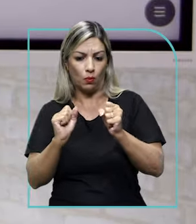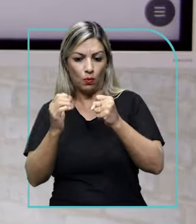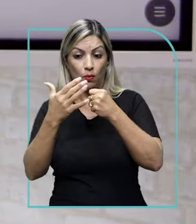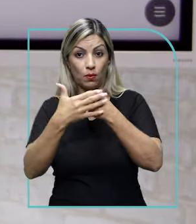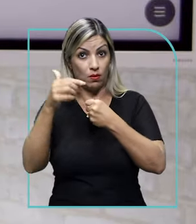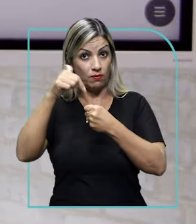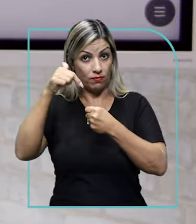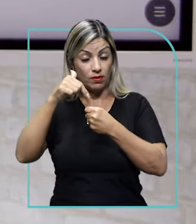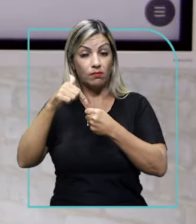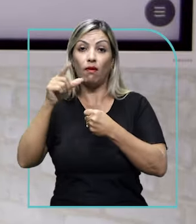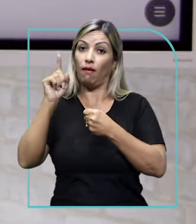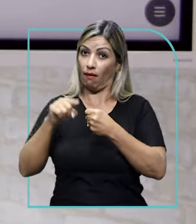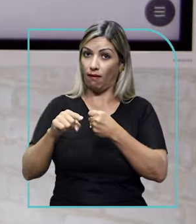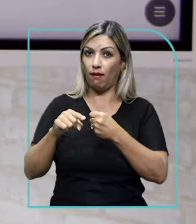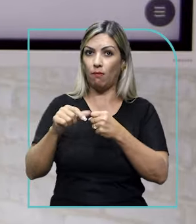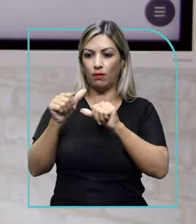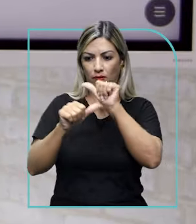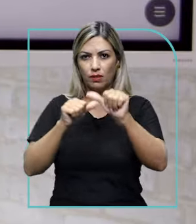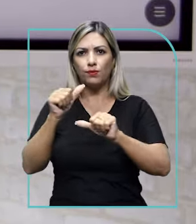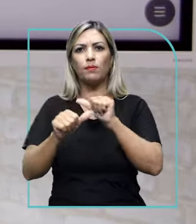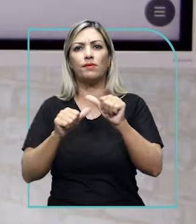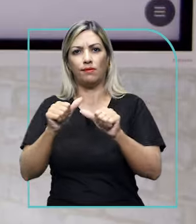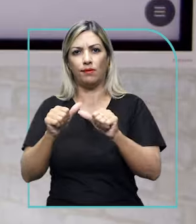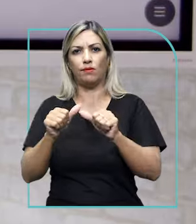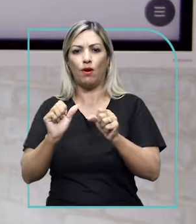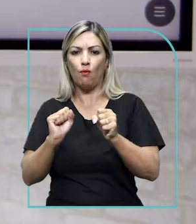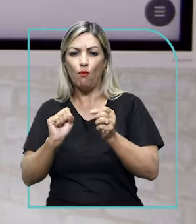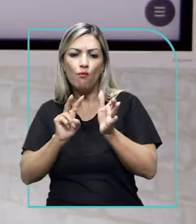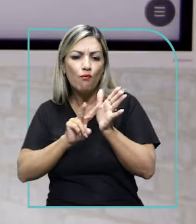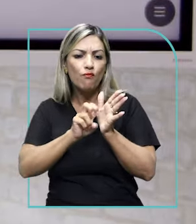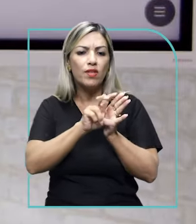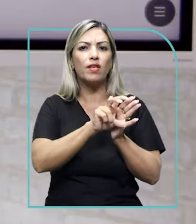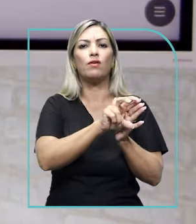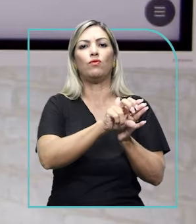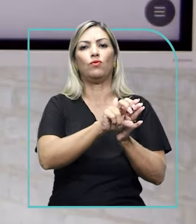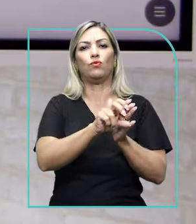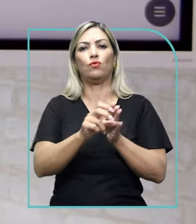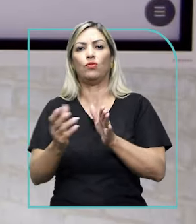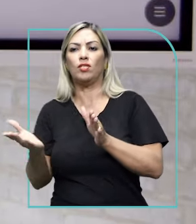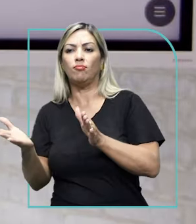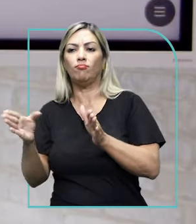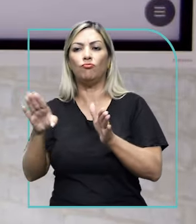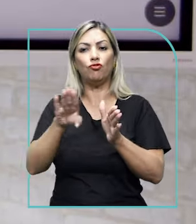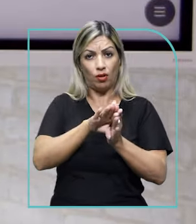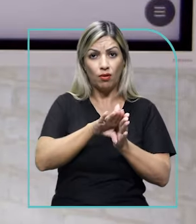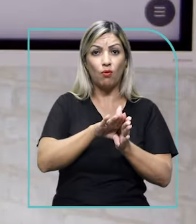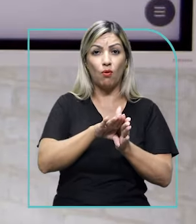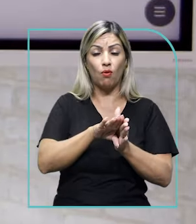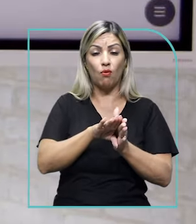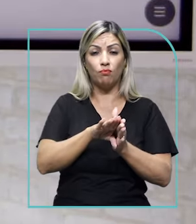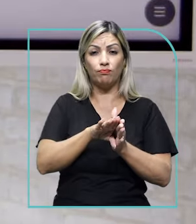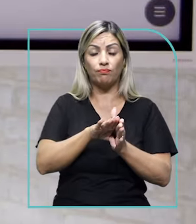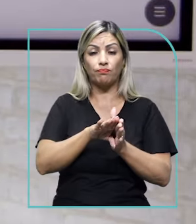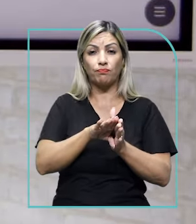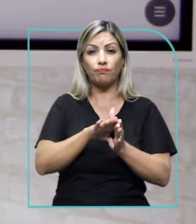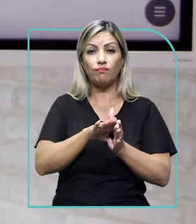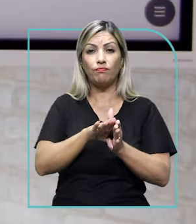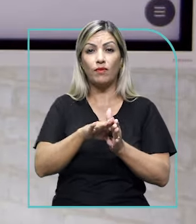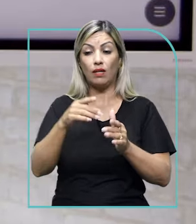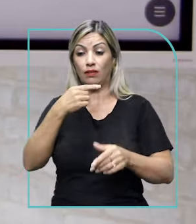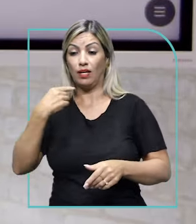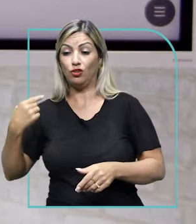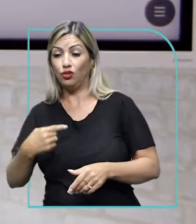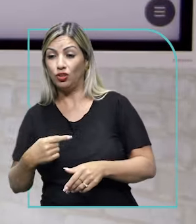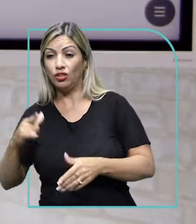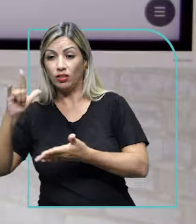coronavírus ele é uma mutação, ele foi um vírus que veio aqui, sai